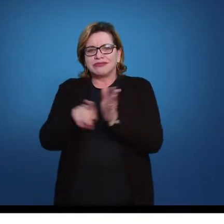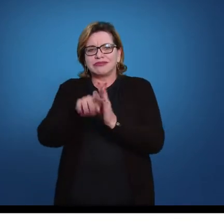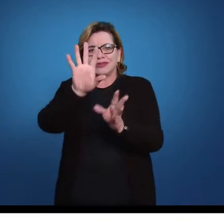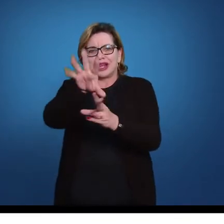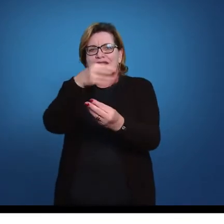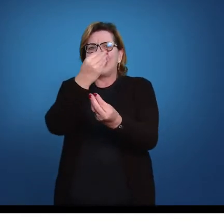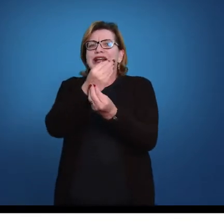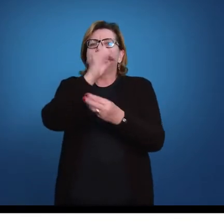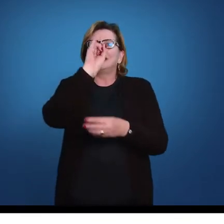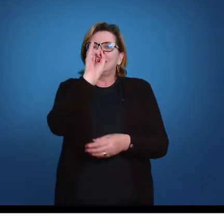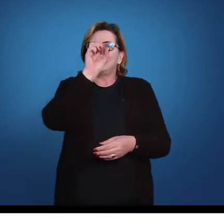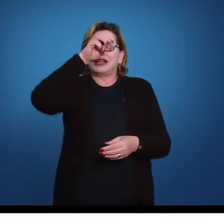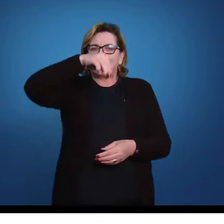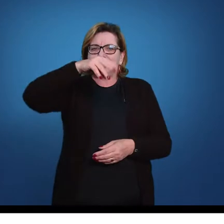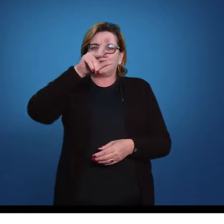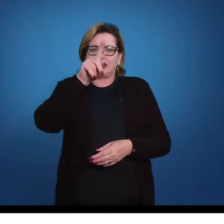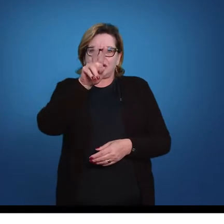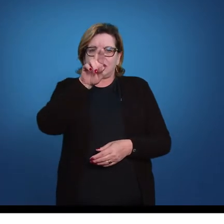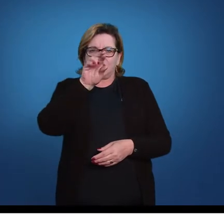improviso.